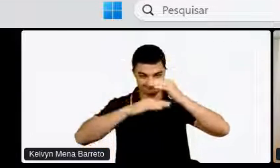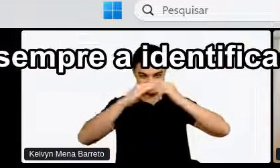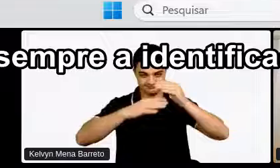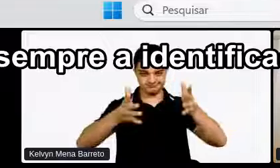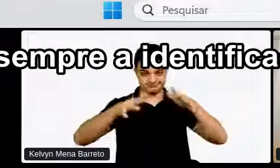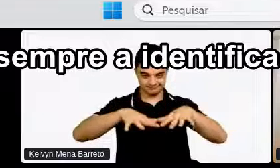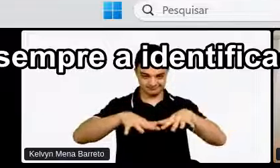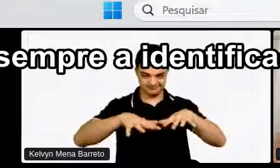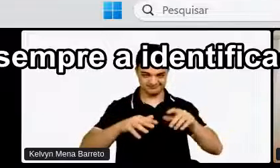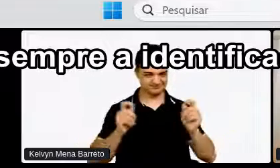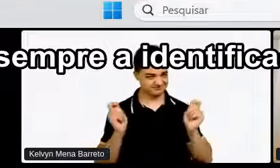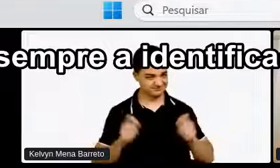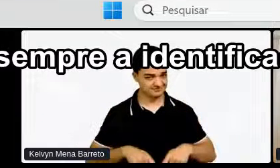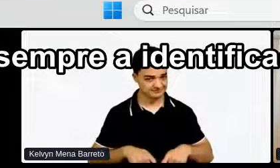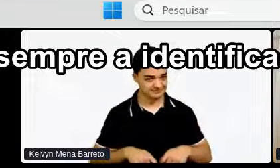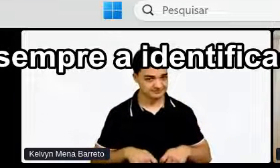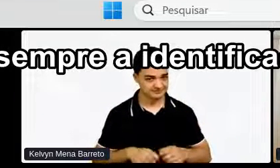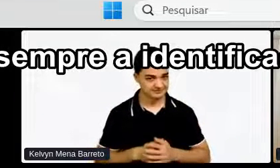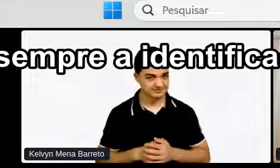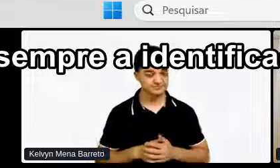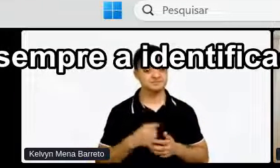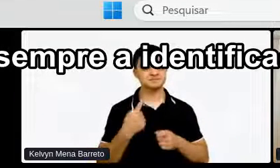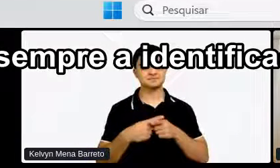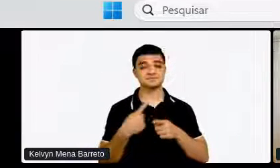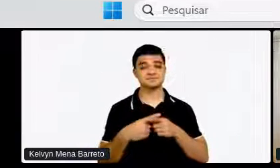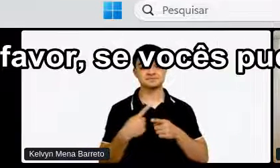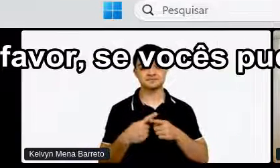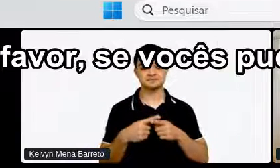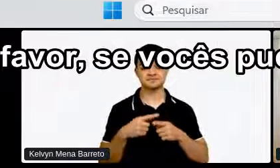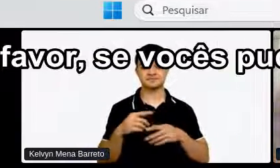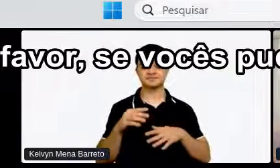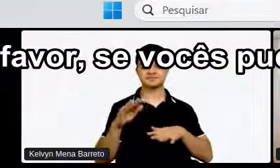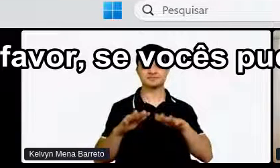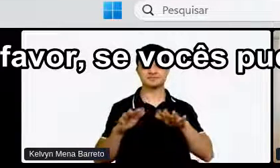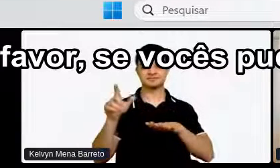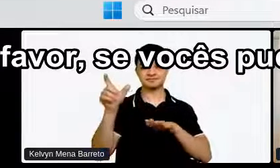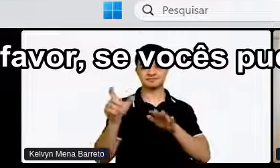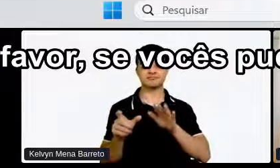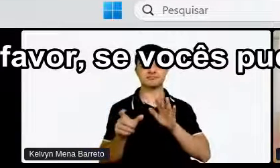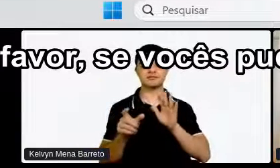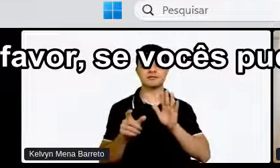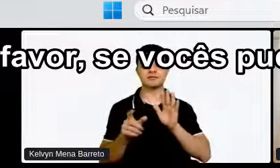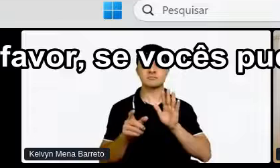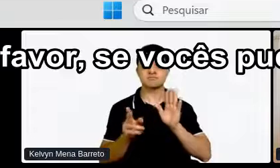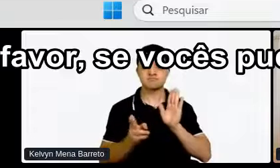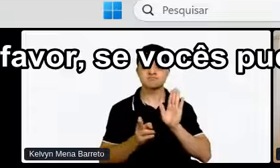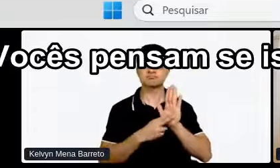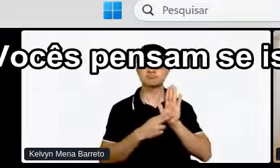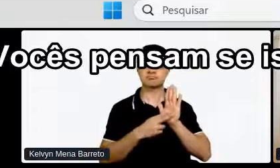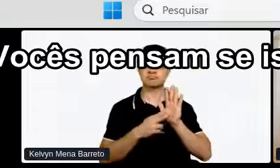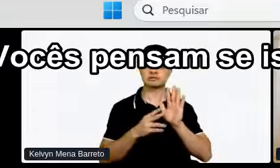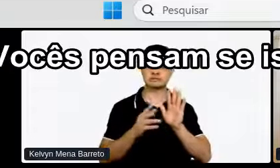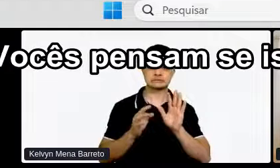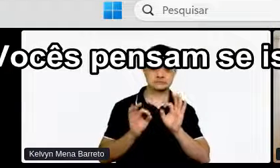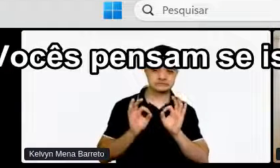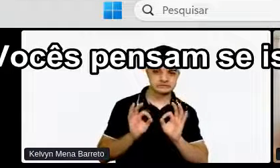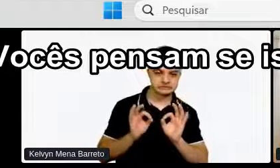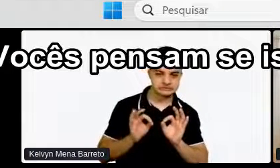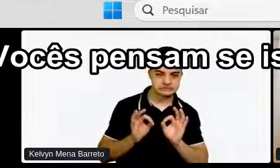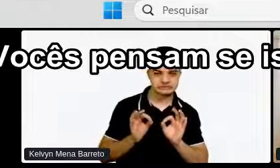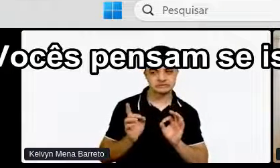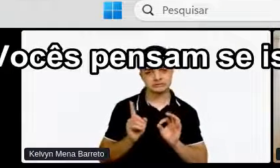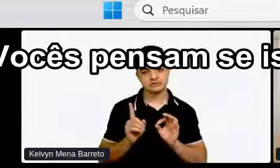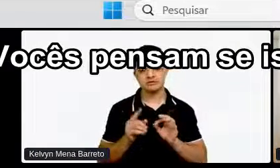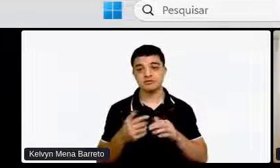Já que nem sempre Identificação É uma realidade plausível Então por favor Se vocês puderem Coloquem ali no chat Se vocês pensam Se isso é